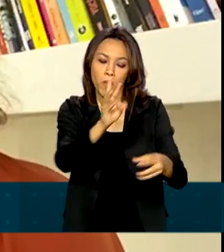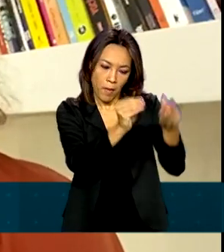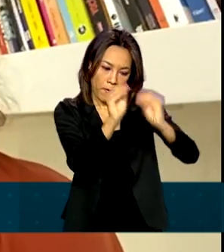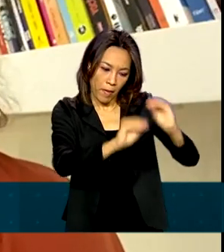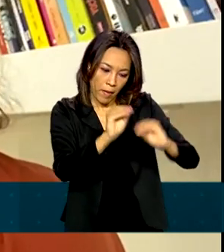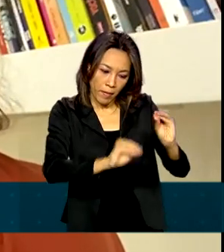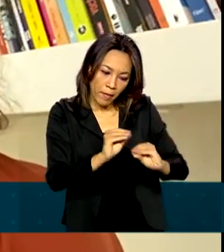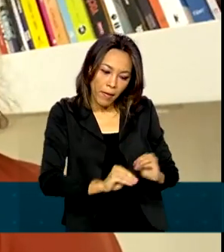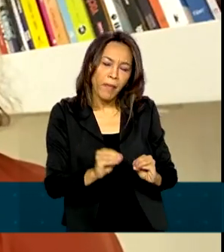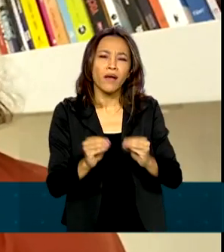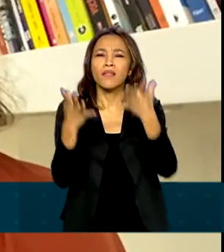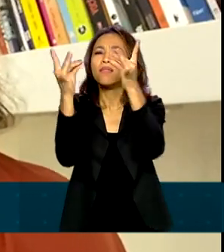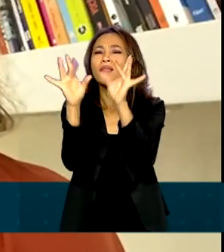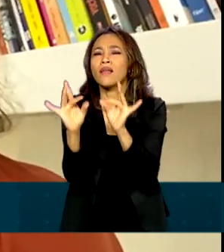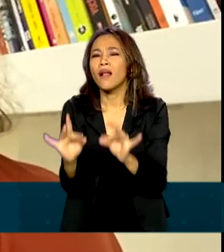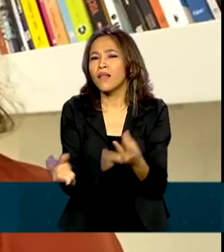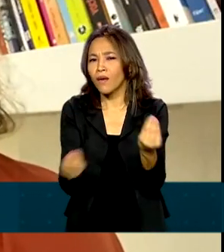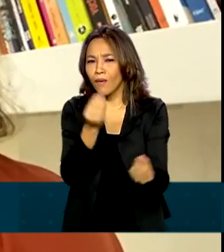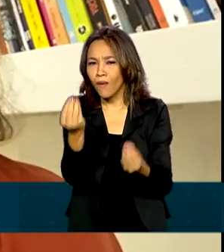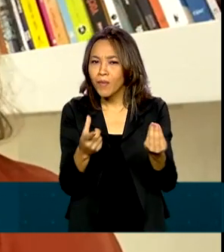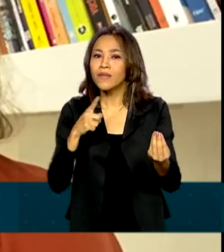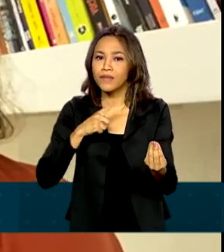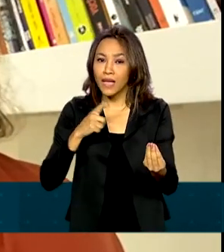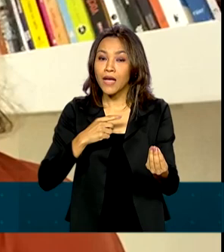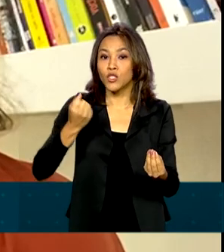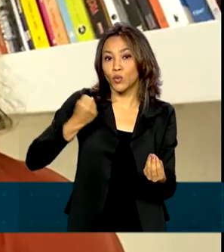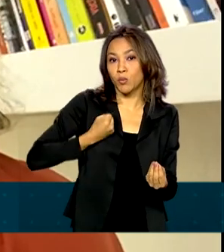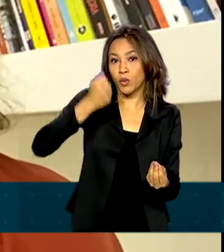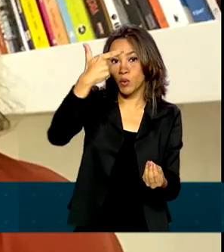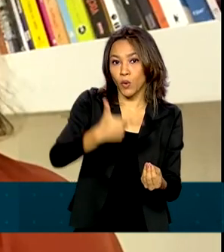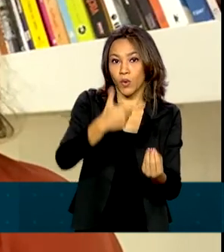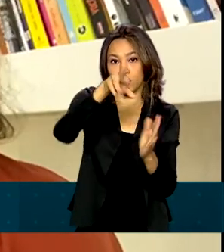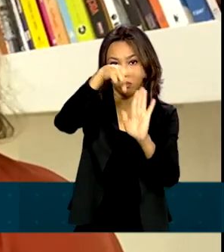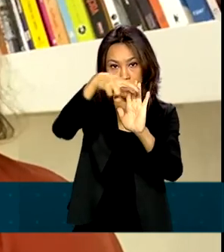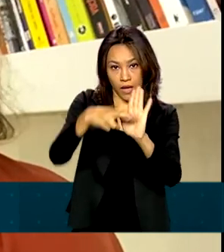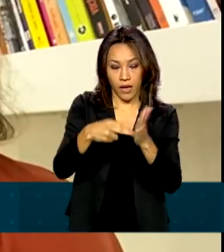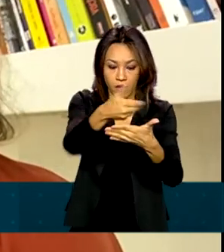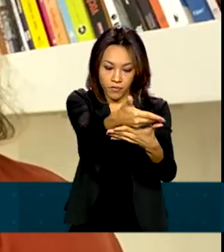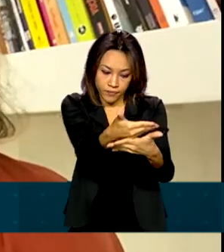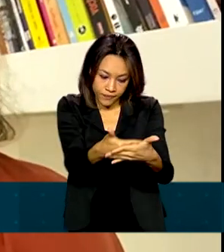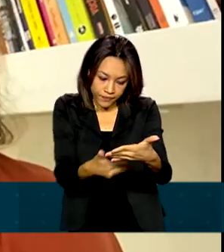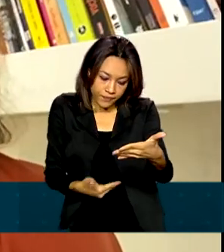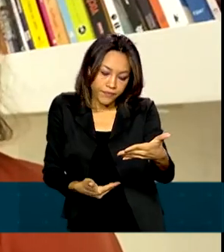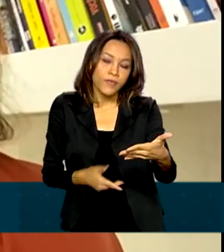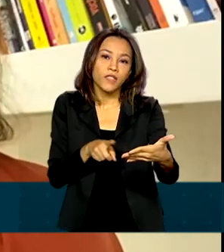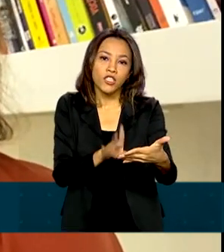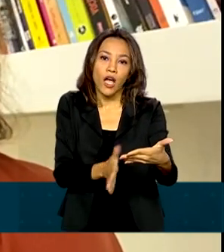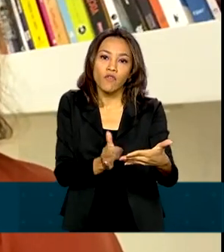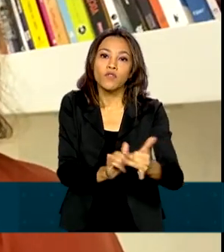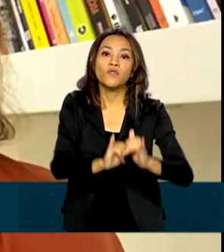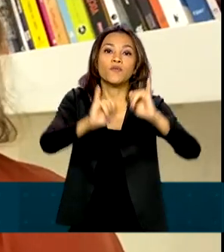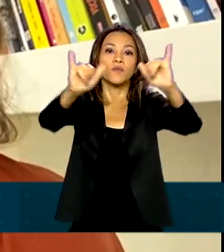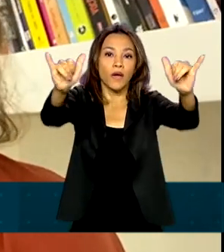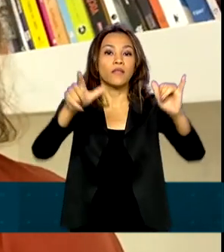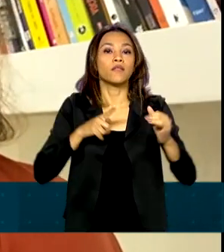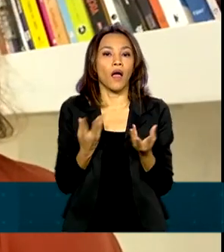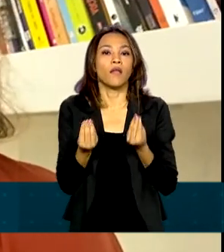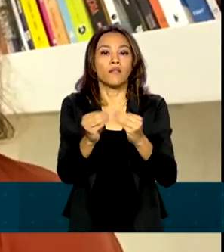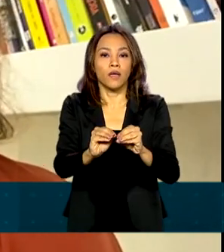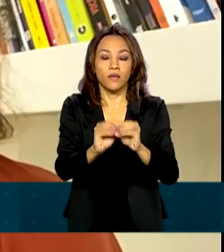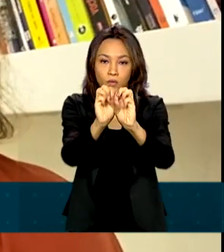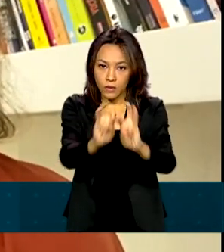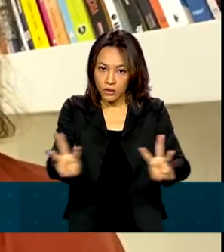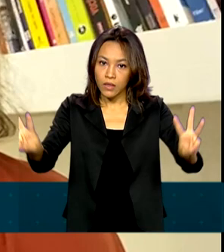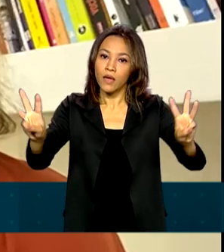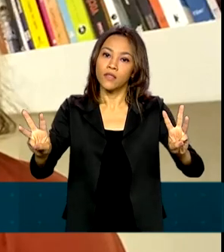detalhadas desse procedimento estão na Instrução Normativa nº 2, publicada no Diário Oficial da União e também já disponível no site do Ministério